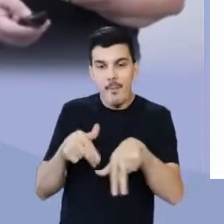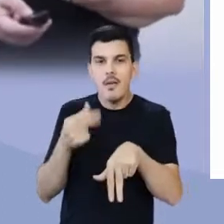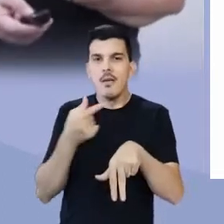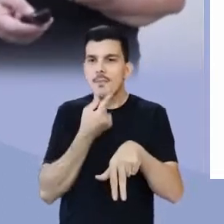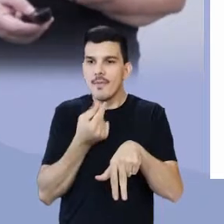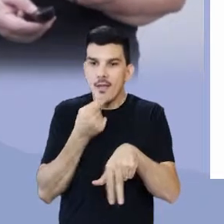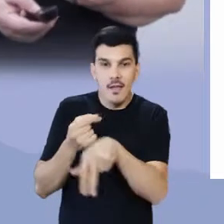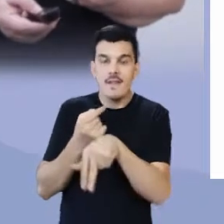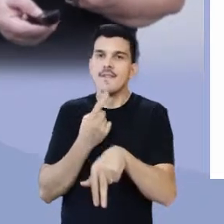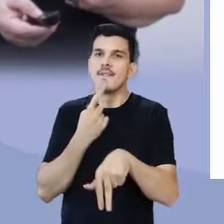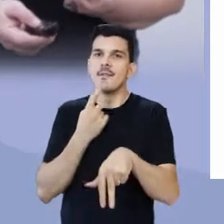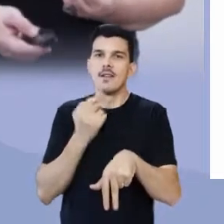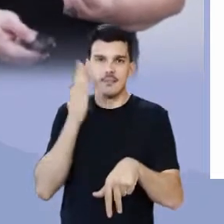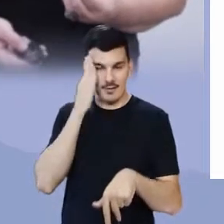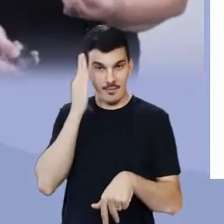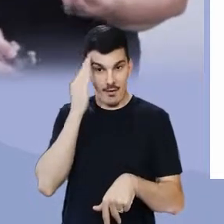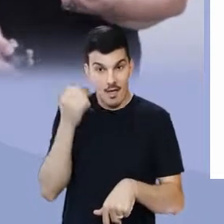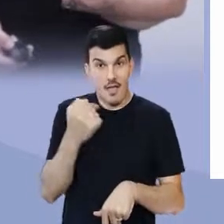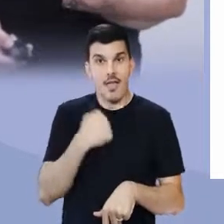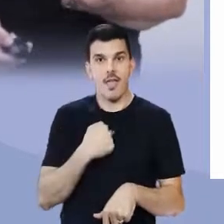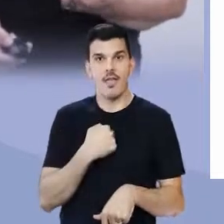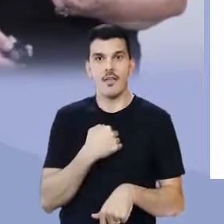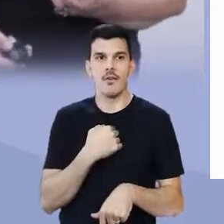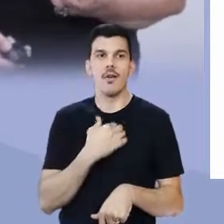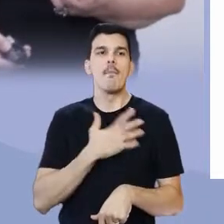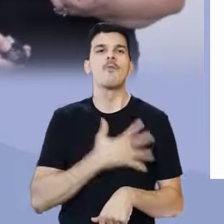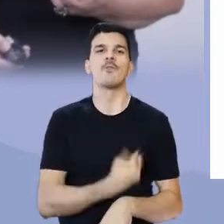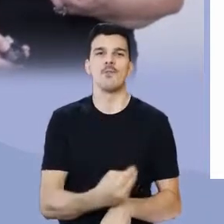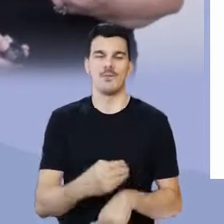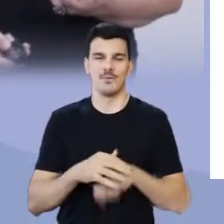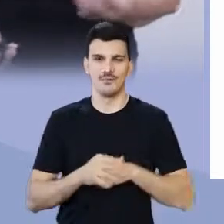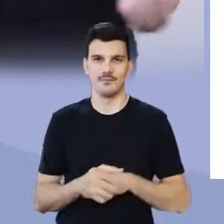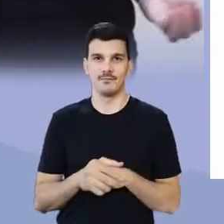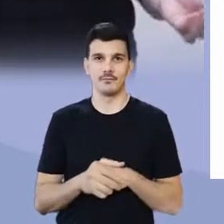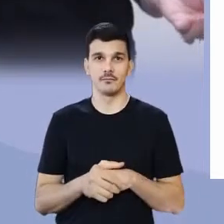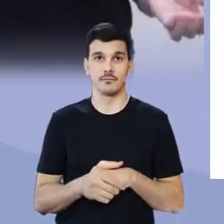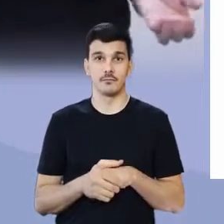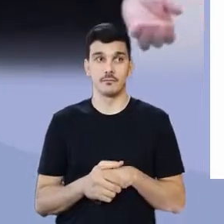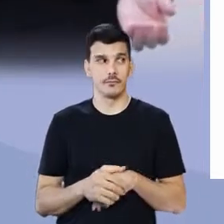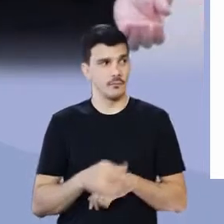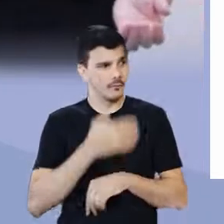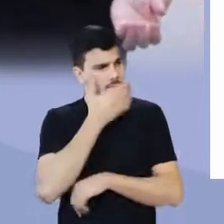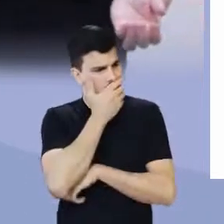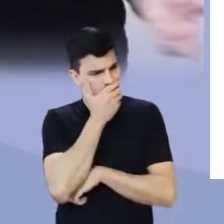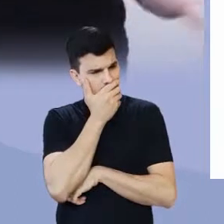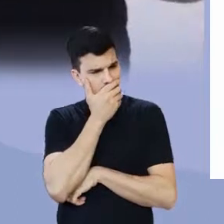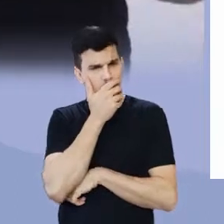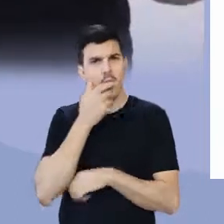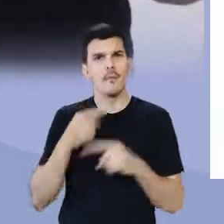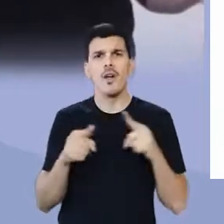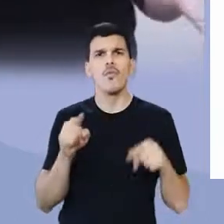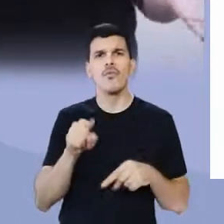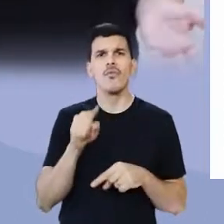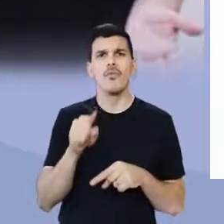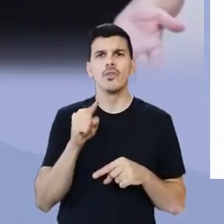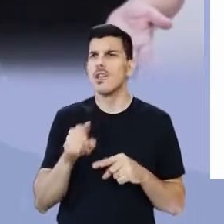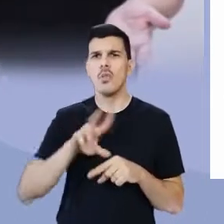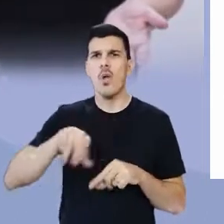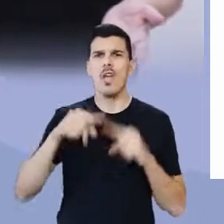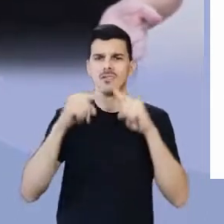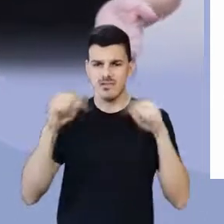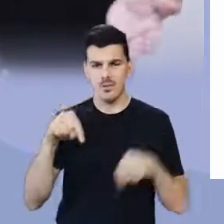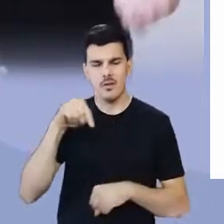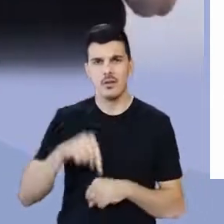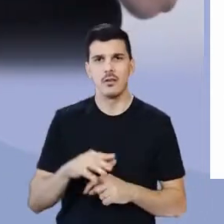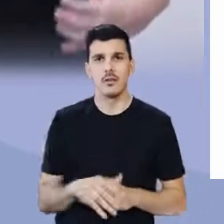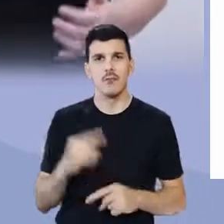vermelhas, saberia que o filho era dela. Ora, disseram os garotos, mas você não está num circo.